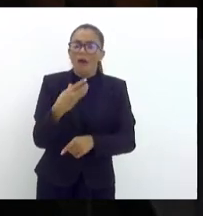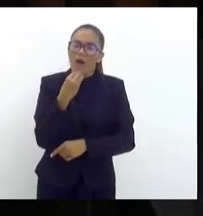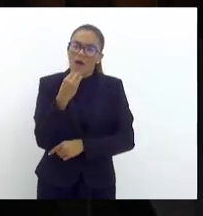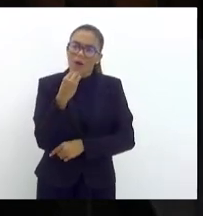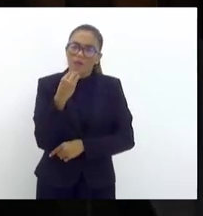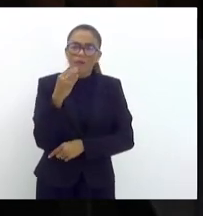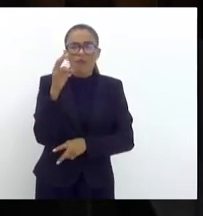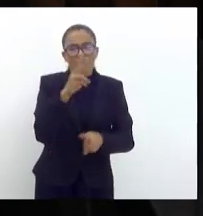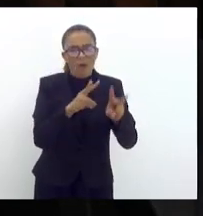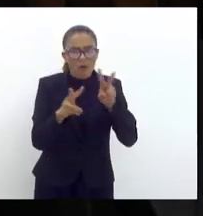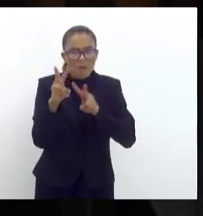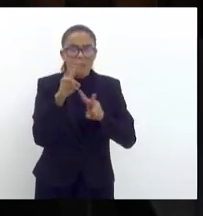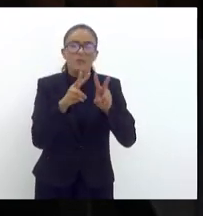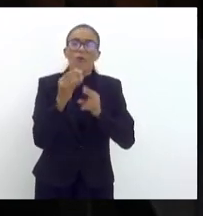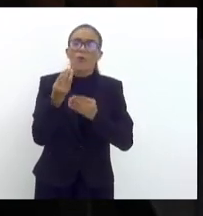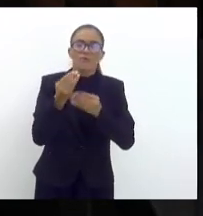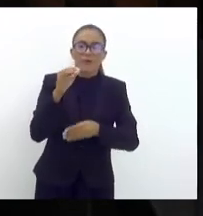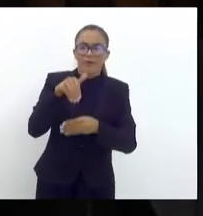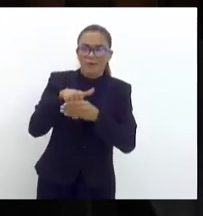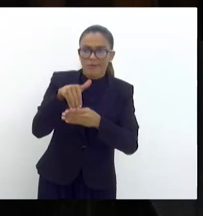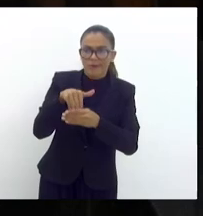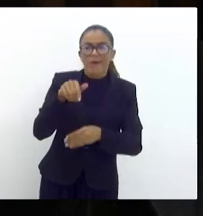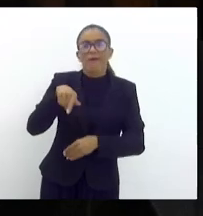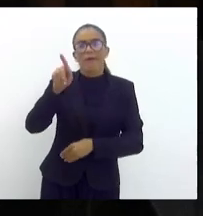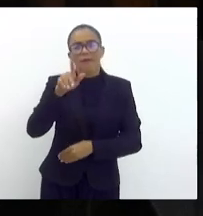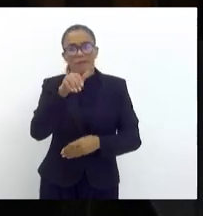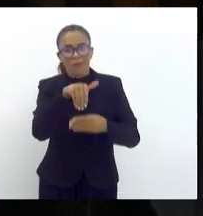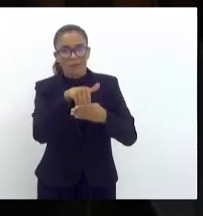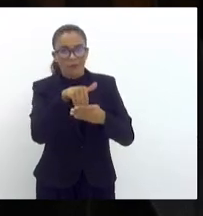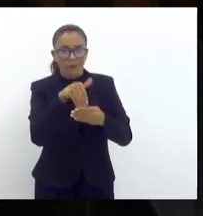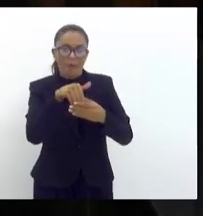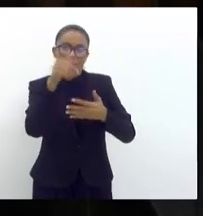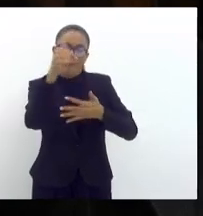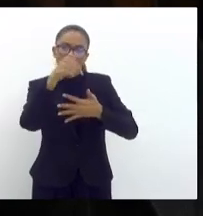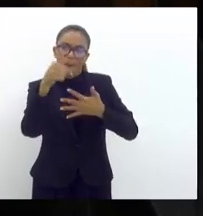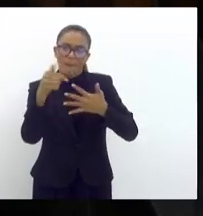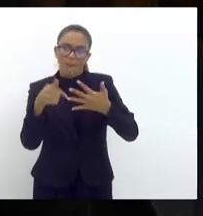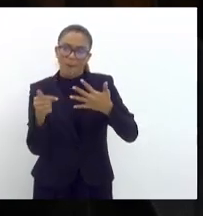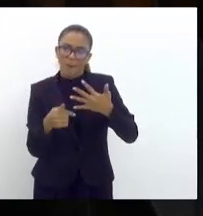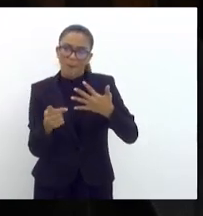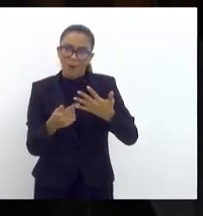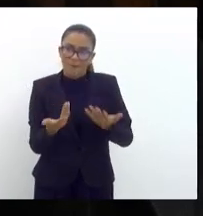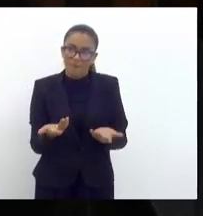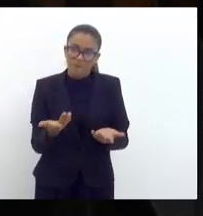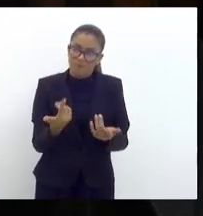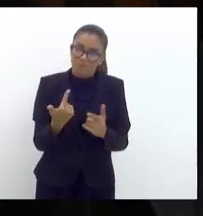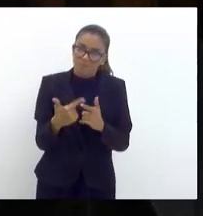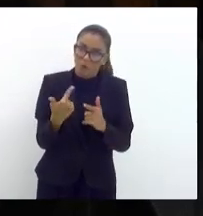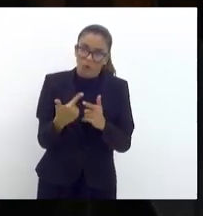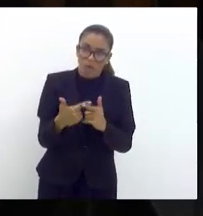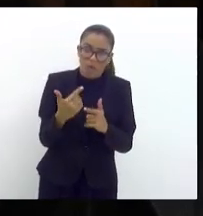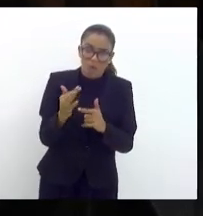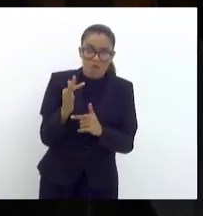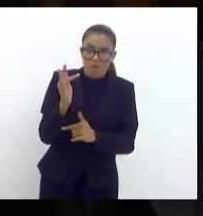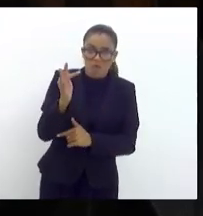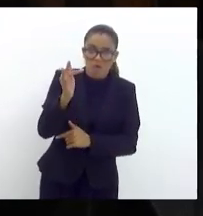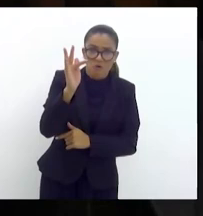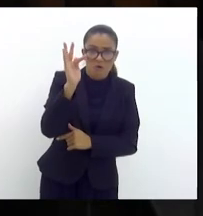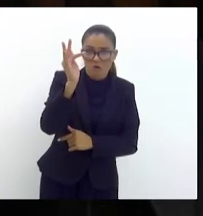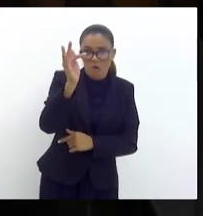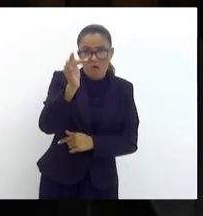vou observar como é que foi a votação, quem votou, etc., etc. Porque depois a tendência para o futuro,